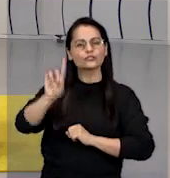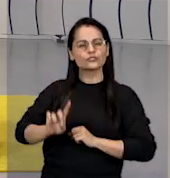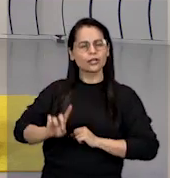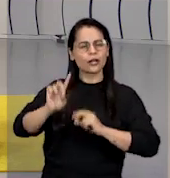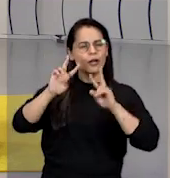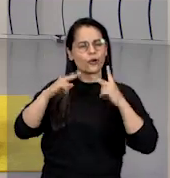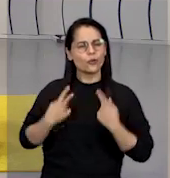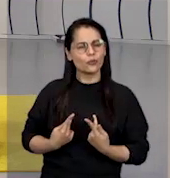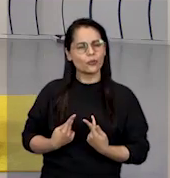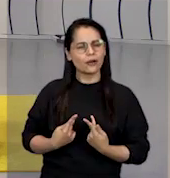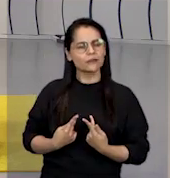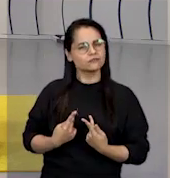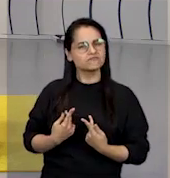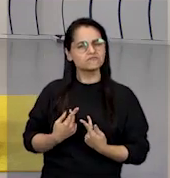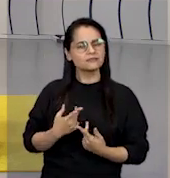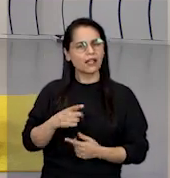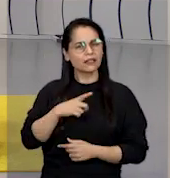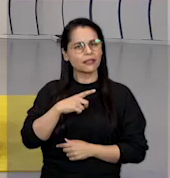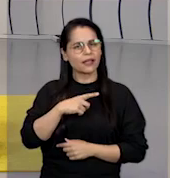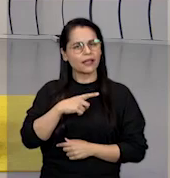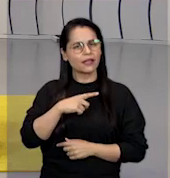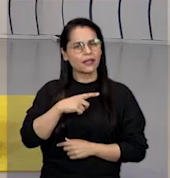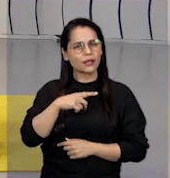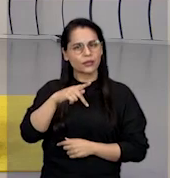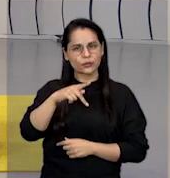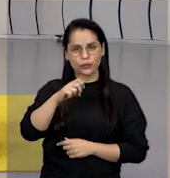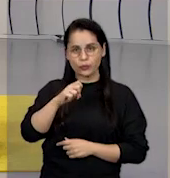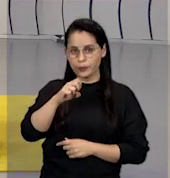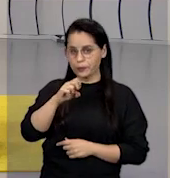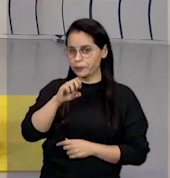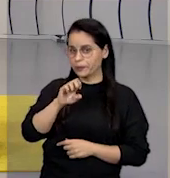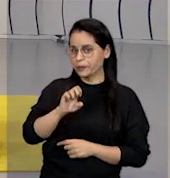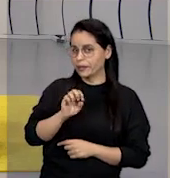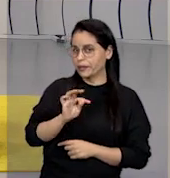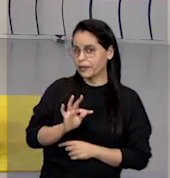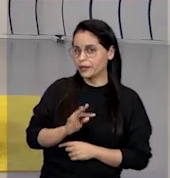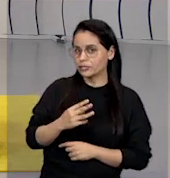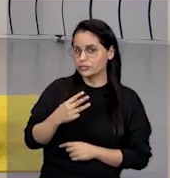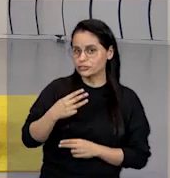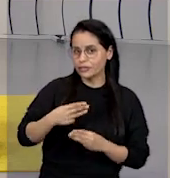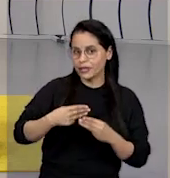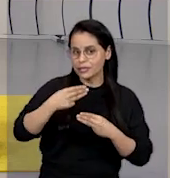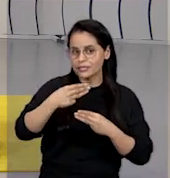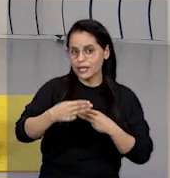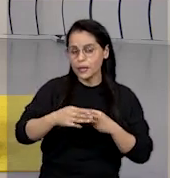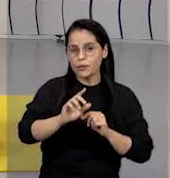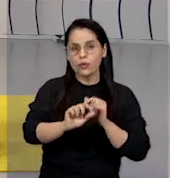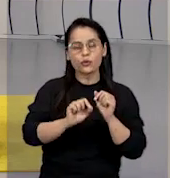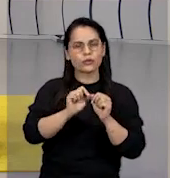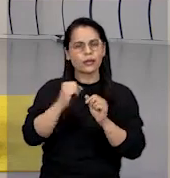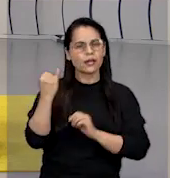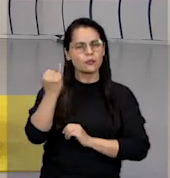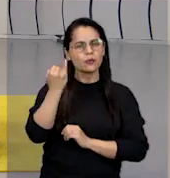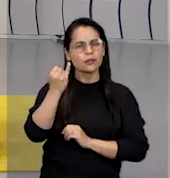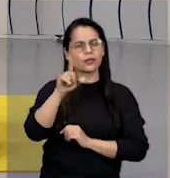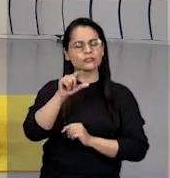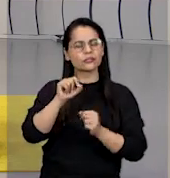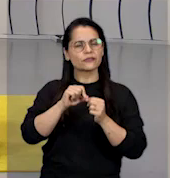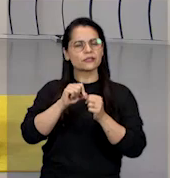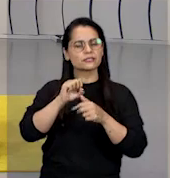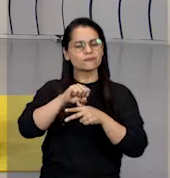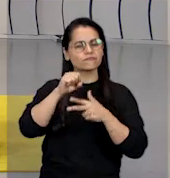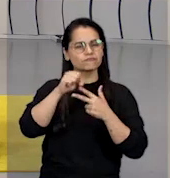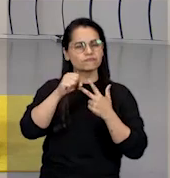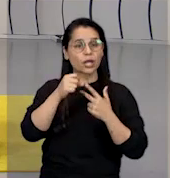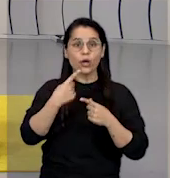Ele, de uma forma ou de outra, aparece lá no pétido do terceiro bimestre, mas, de qualquer forma, ele é importante para quem vai fazer o Enem. Por quê?